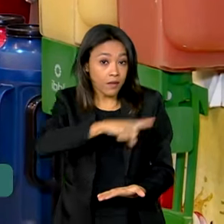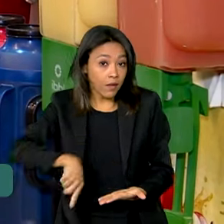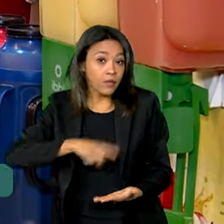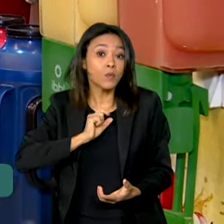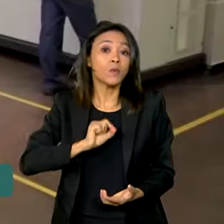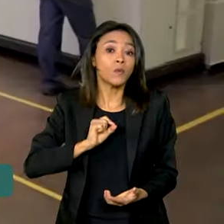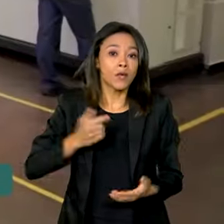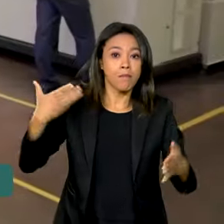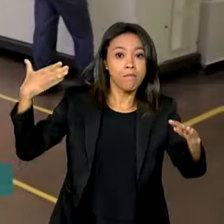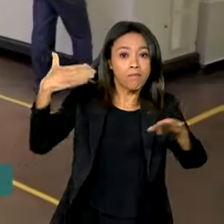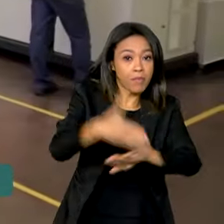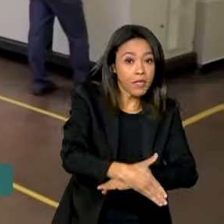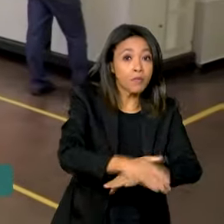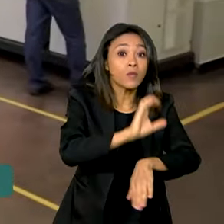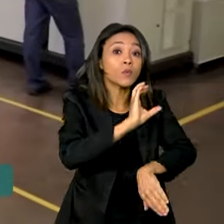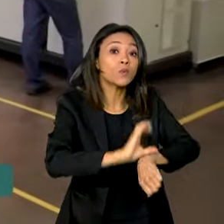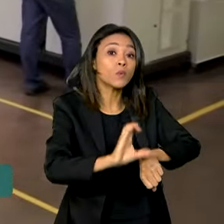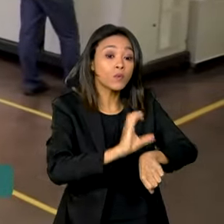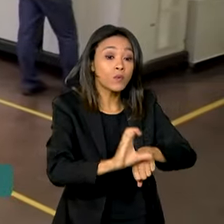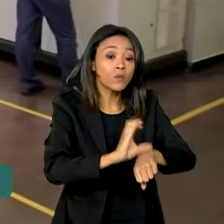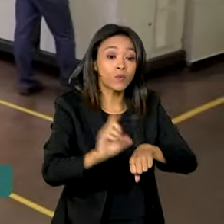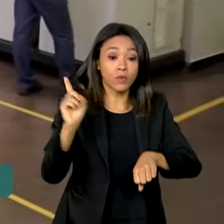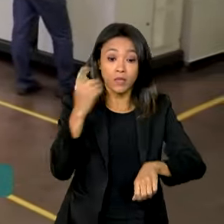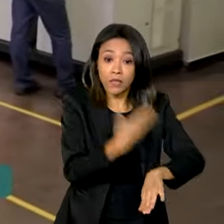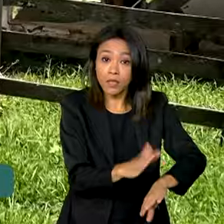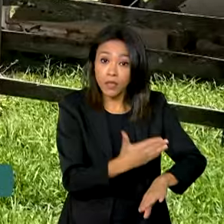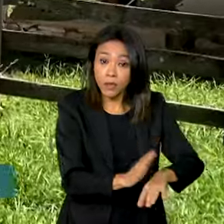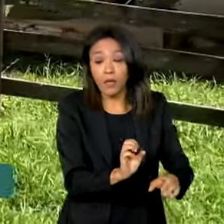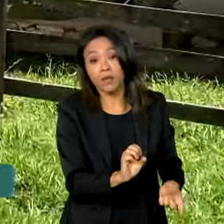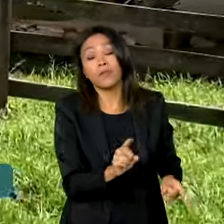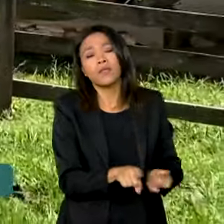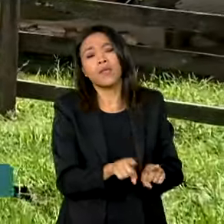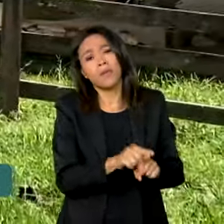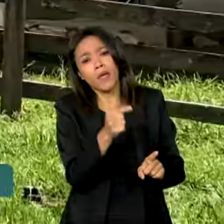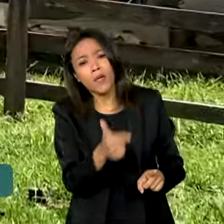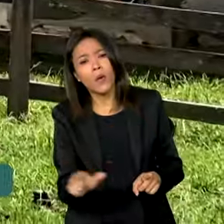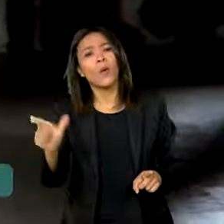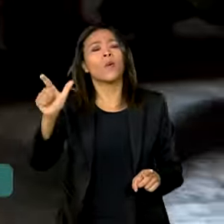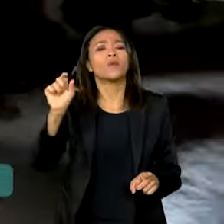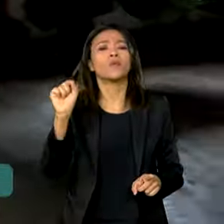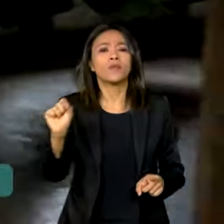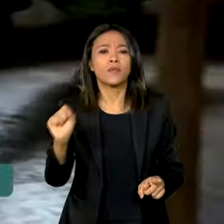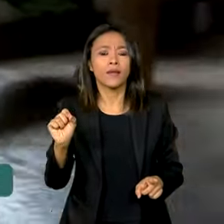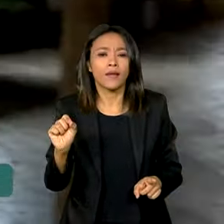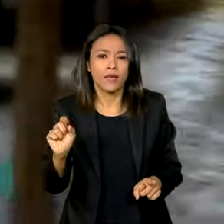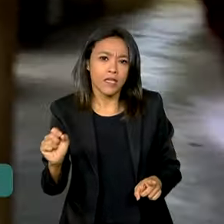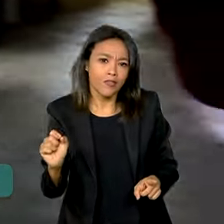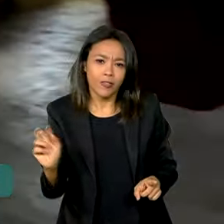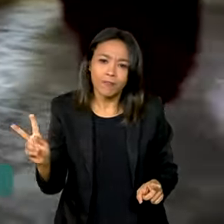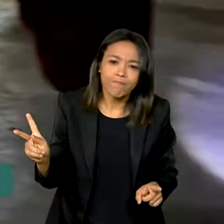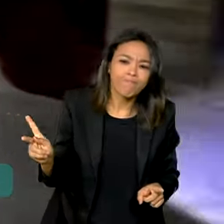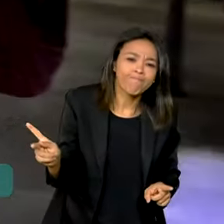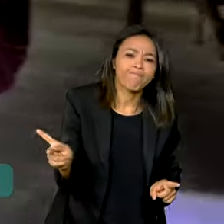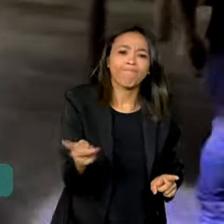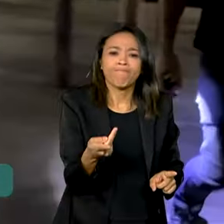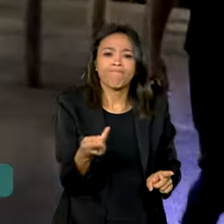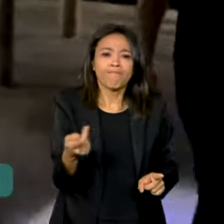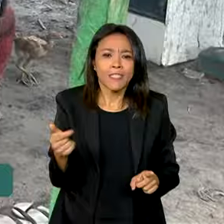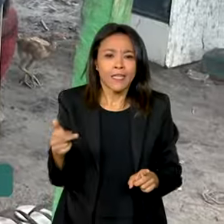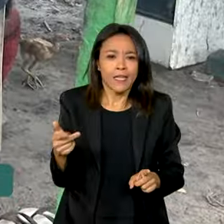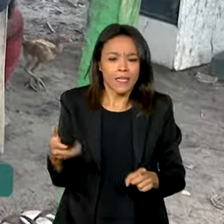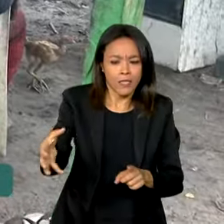participação em curso de qualificação, além daqueles resgatados de situações de trabalho